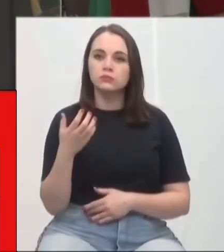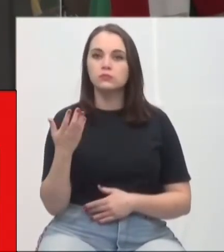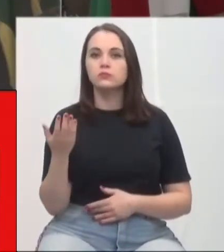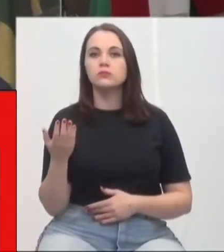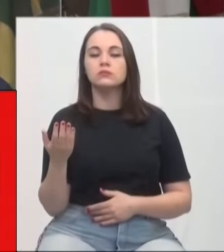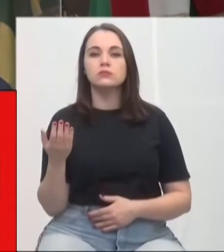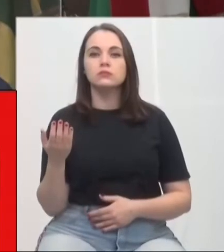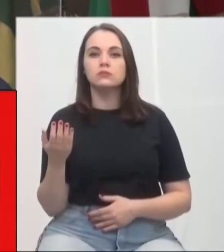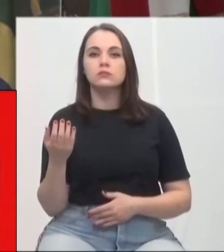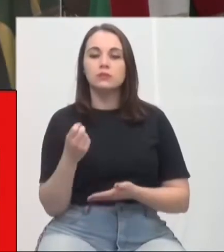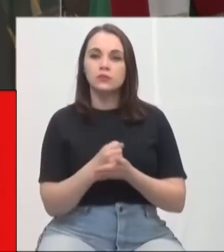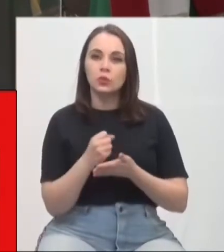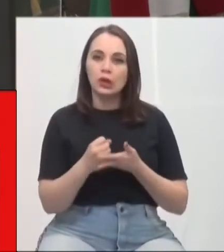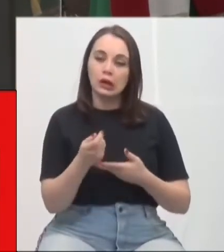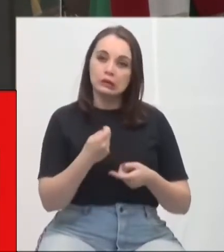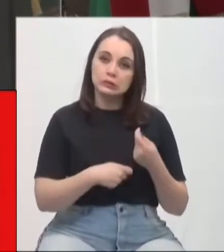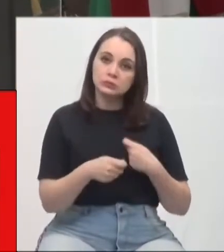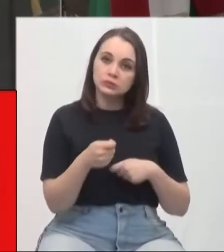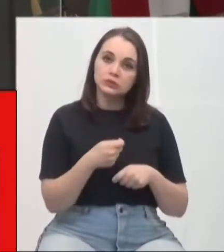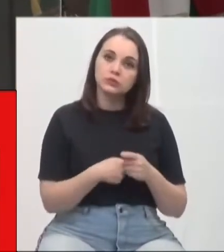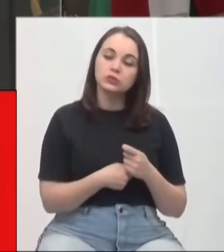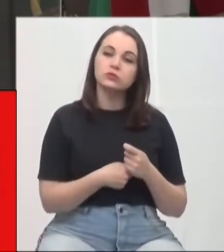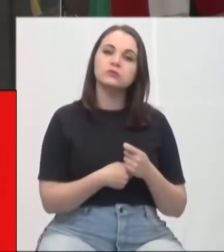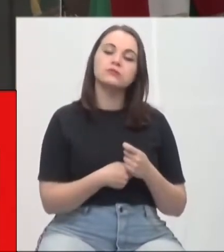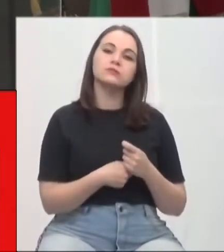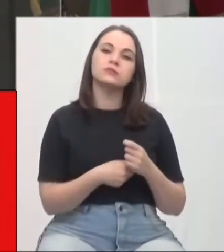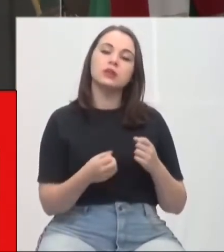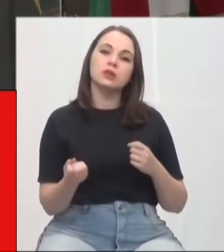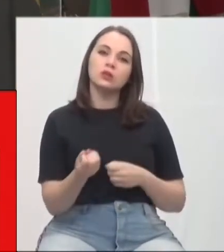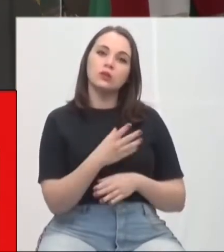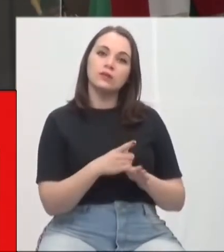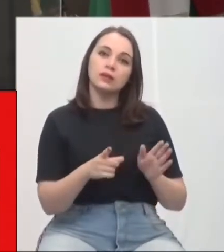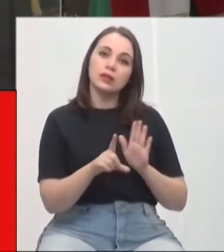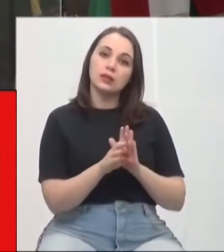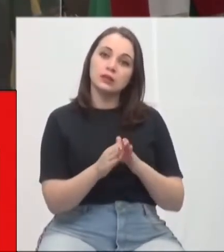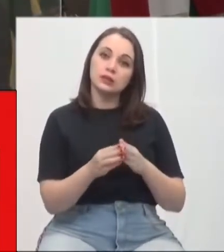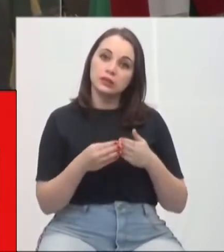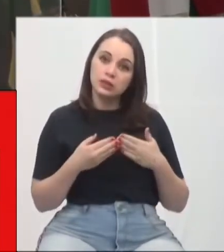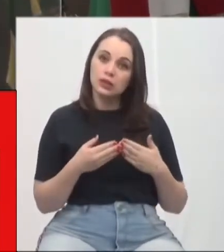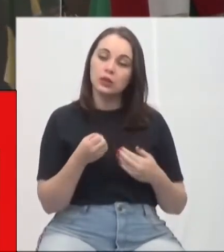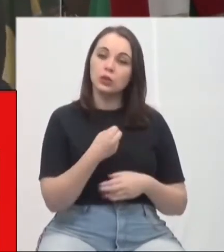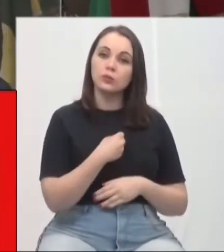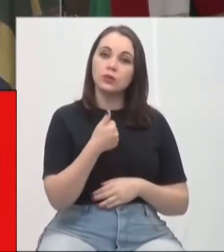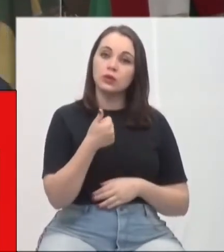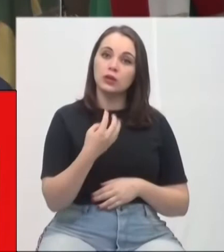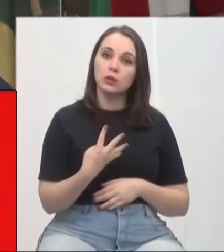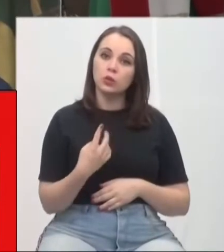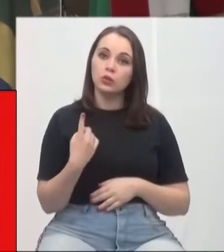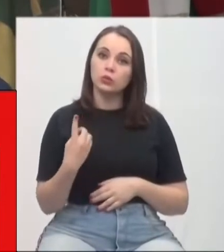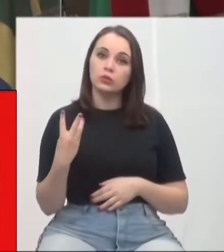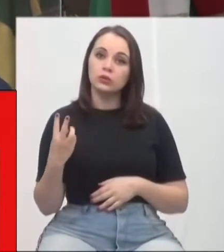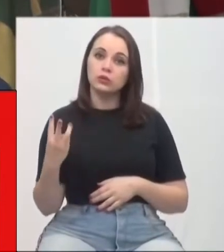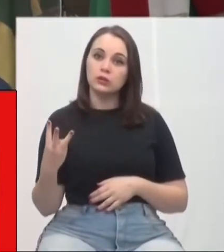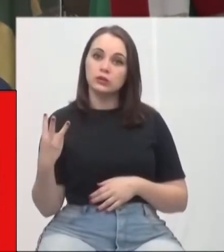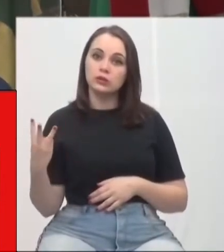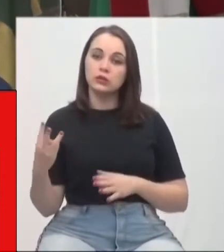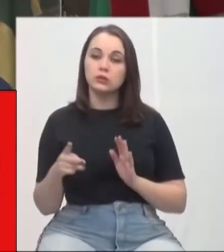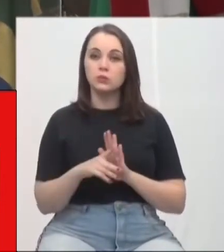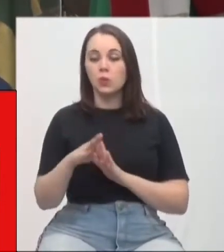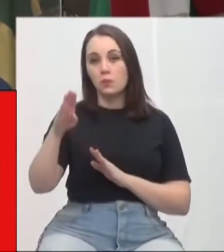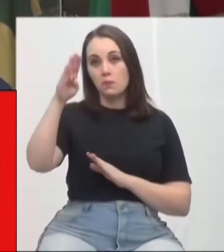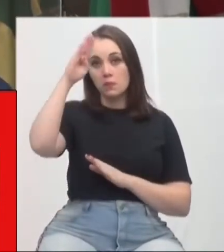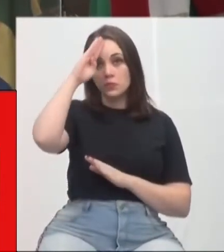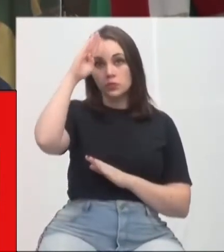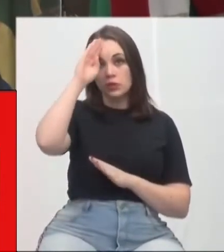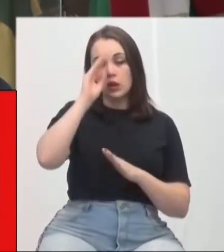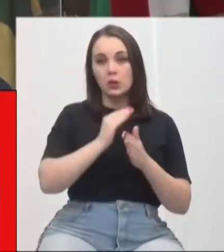a contratos administrativos, a nova lei de licitações, a 14.133, sancionada pelo presidente Bolsonaro no